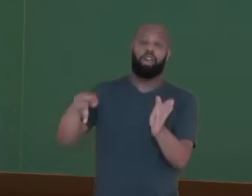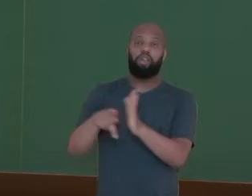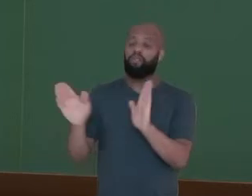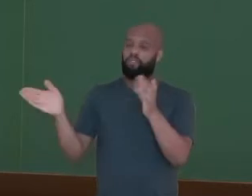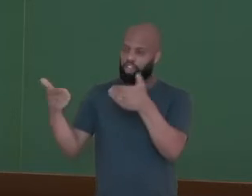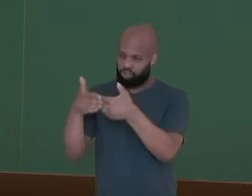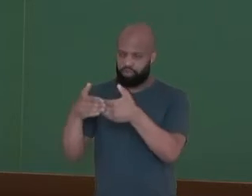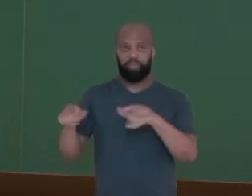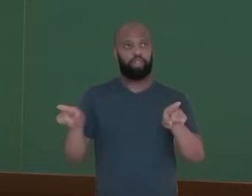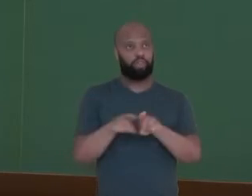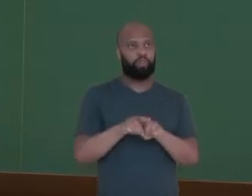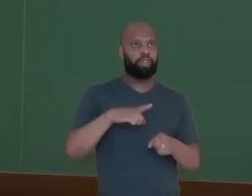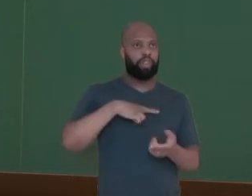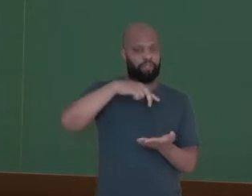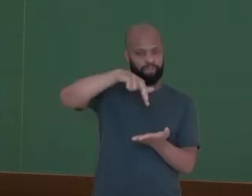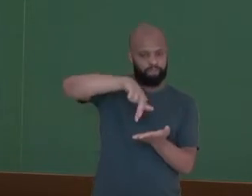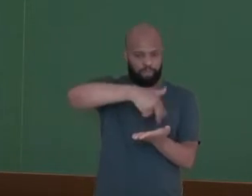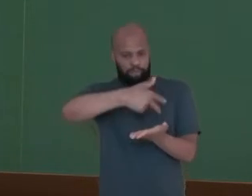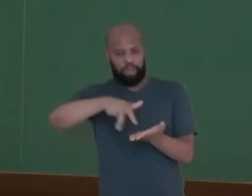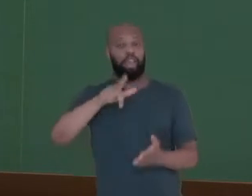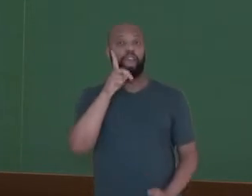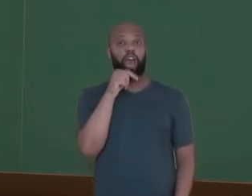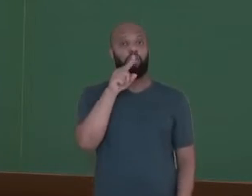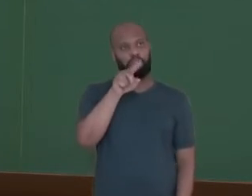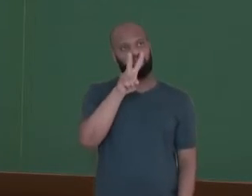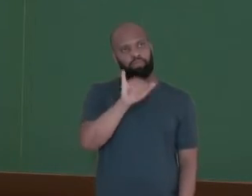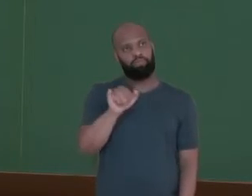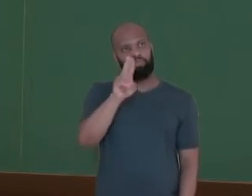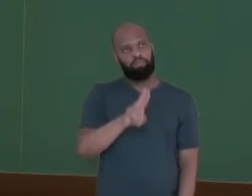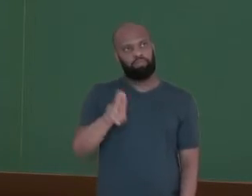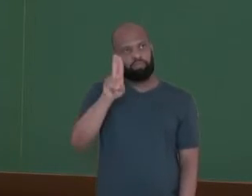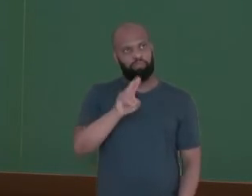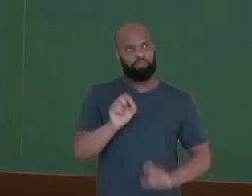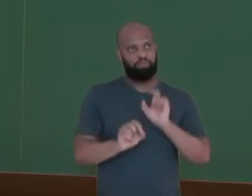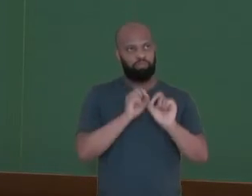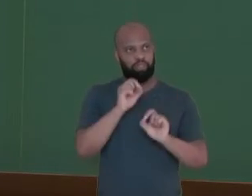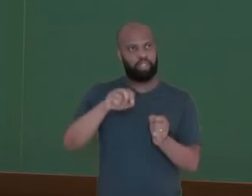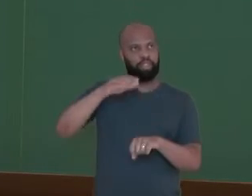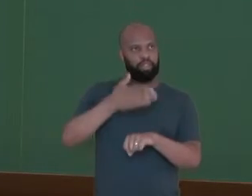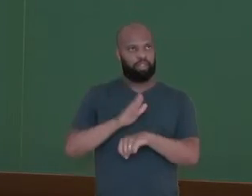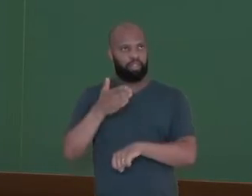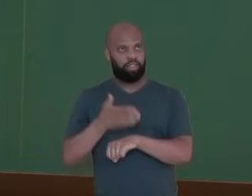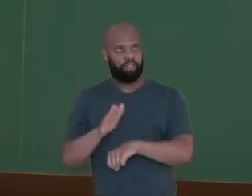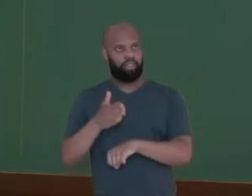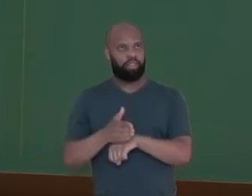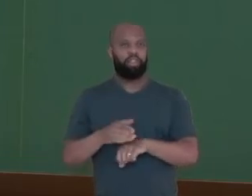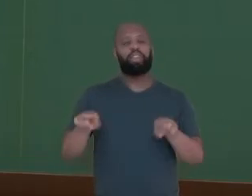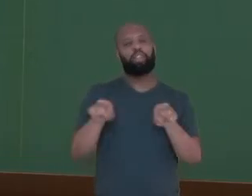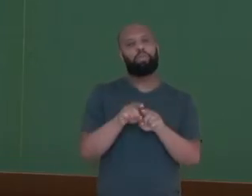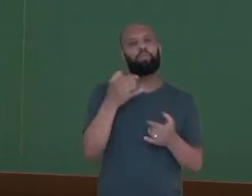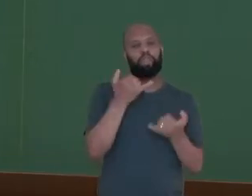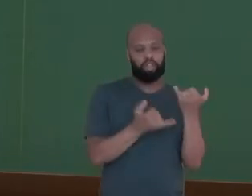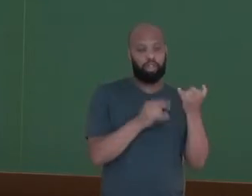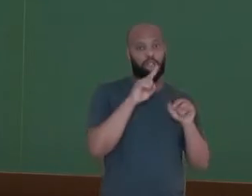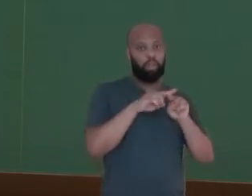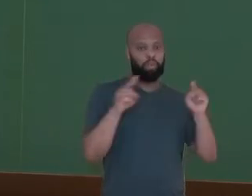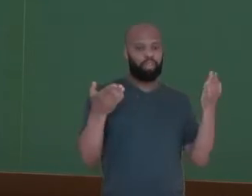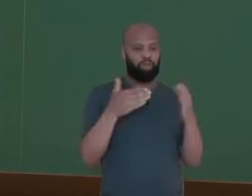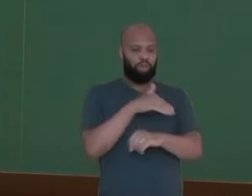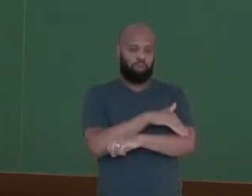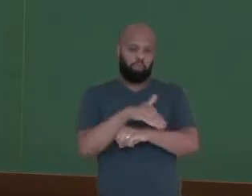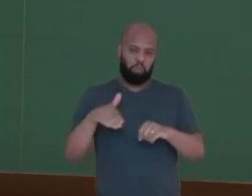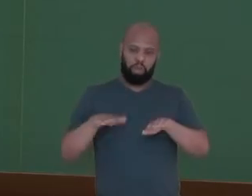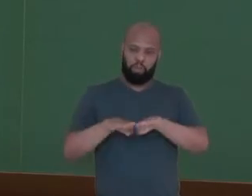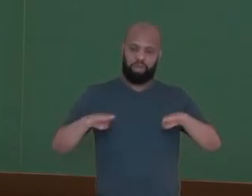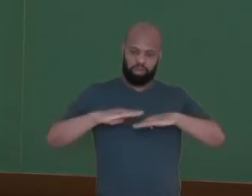Que se utiliza de pranchas pra você fazer essa prática ali. E o skate, o skate